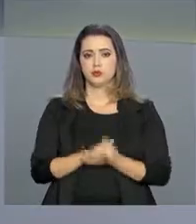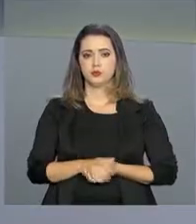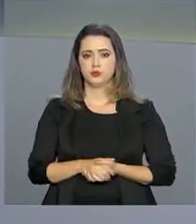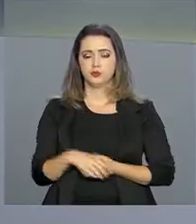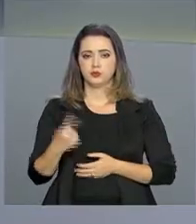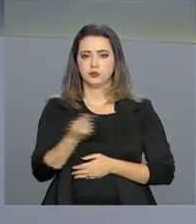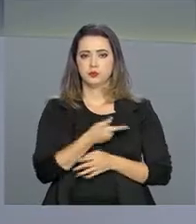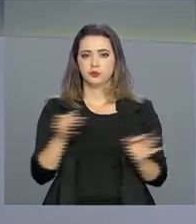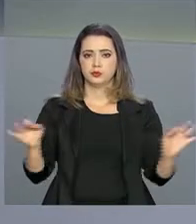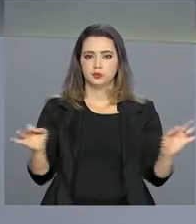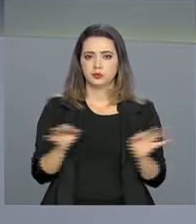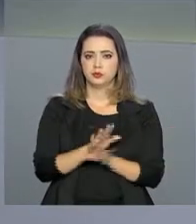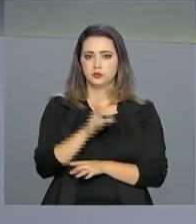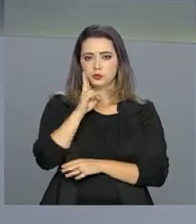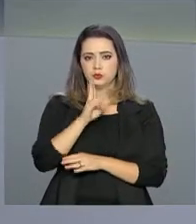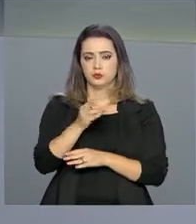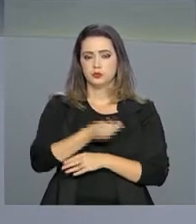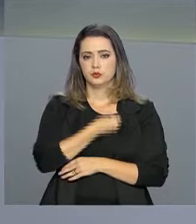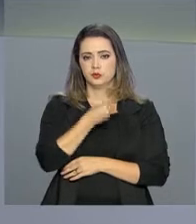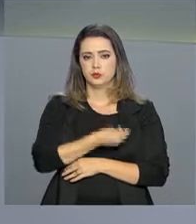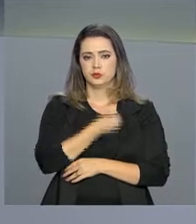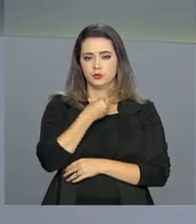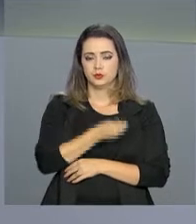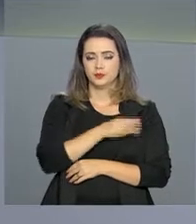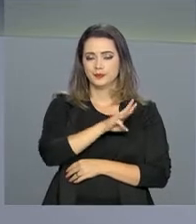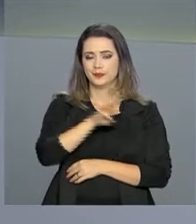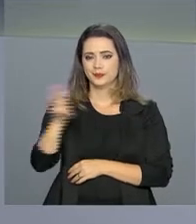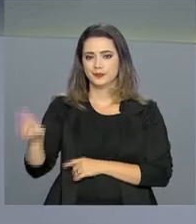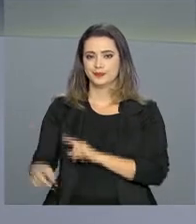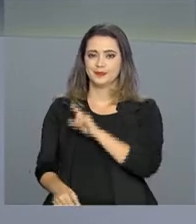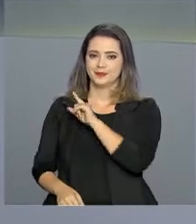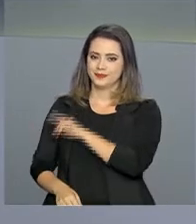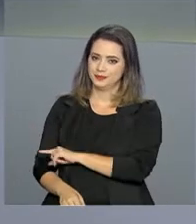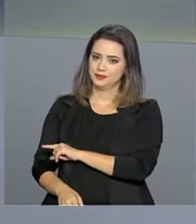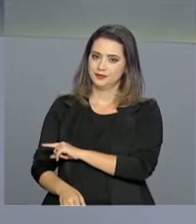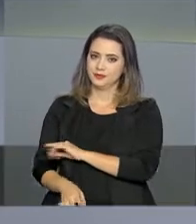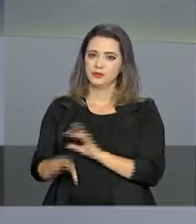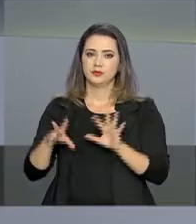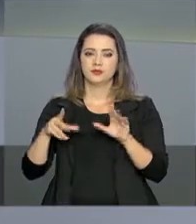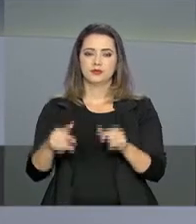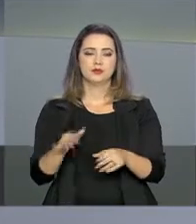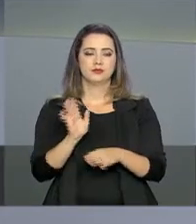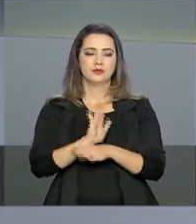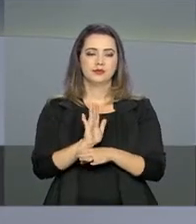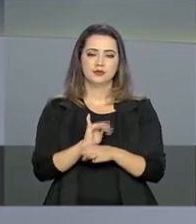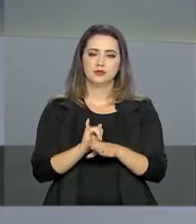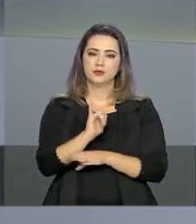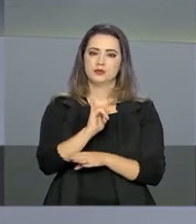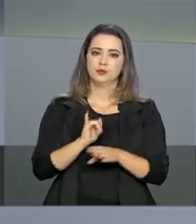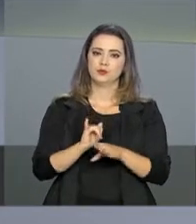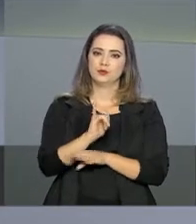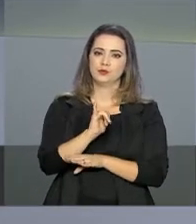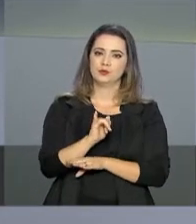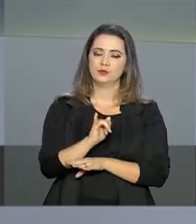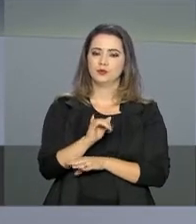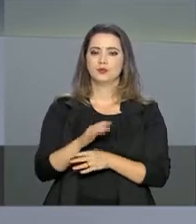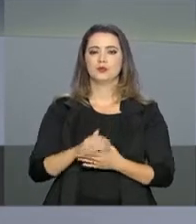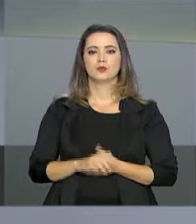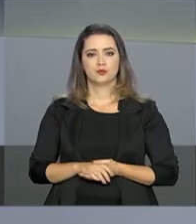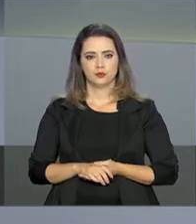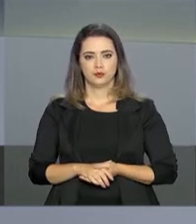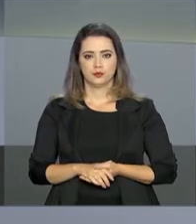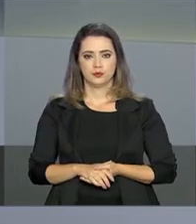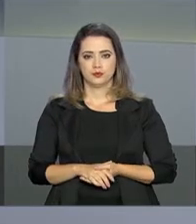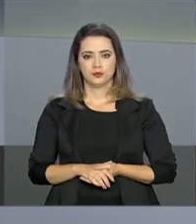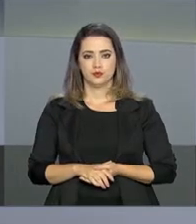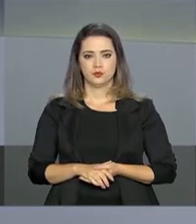Nós ficamos por aqui. Você acompanha a programação ao vivo pelo site da NBR na internet. E todas as reportagens estão disponíveis em nosso